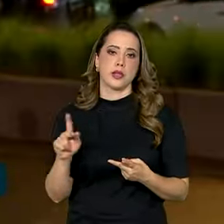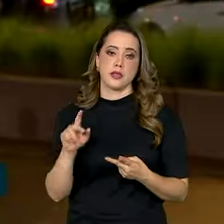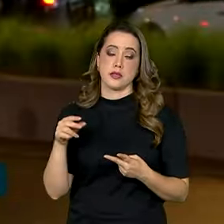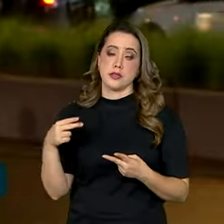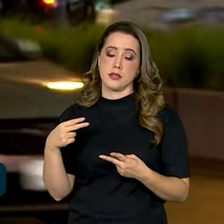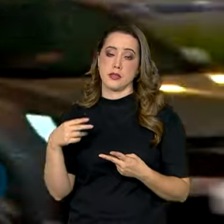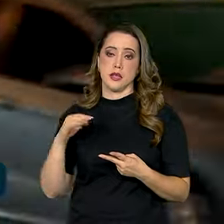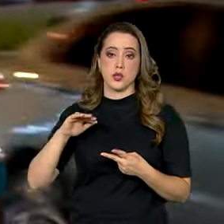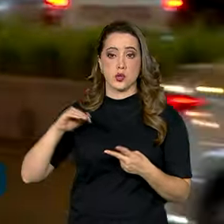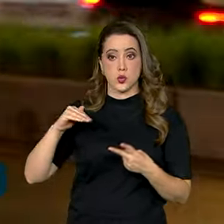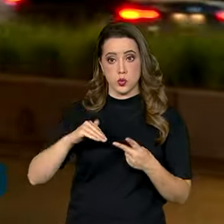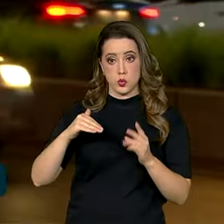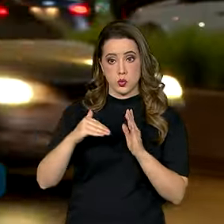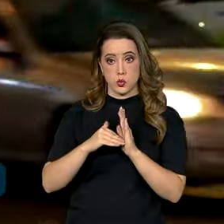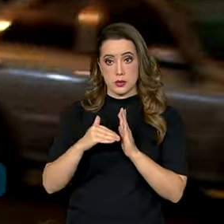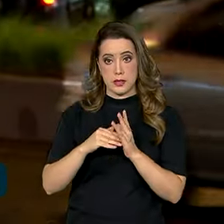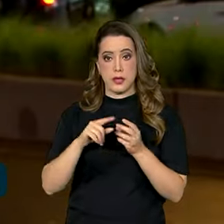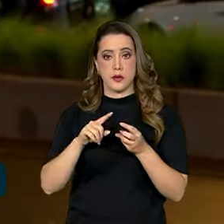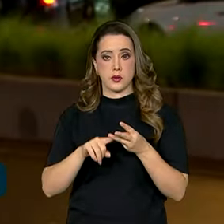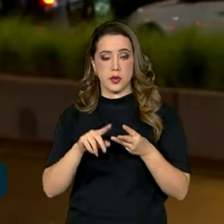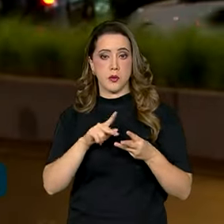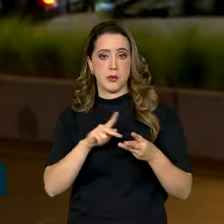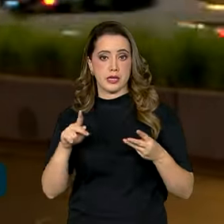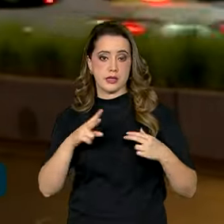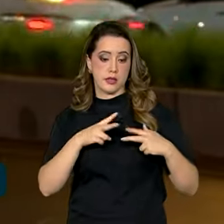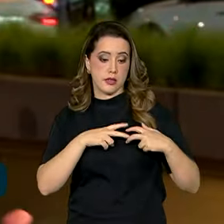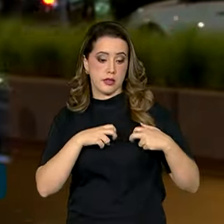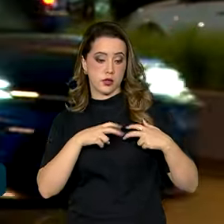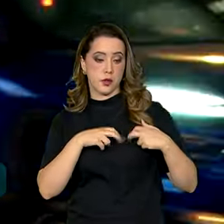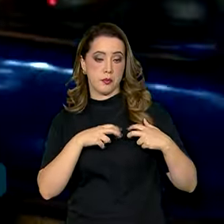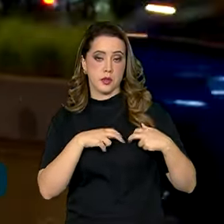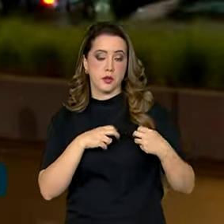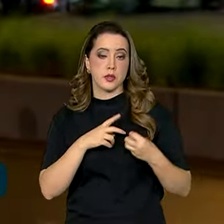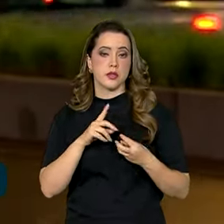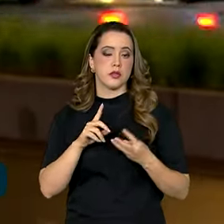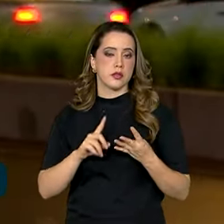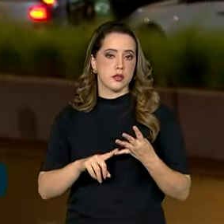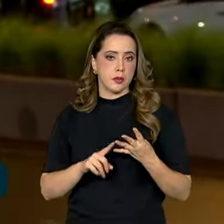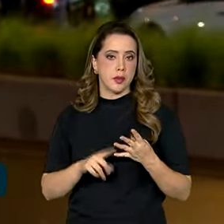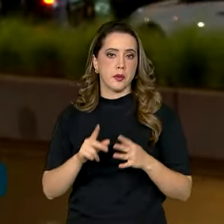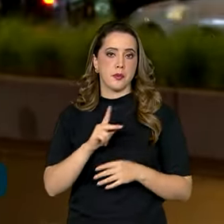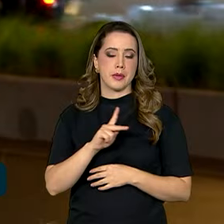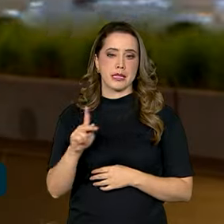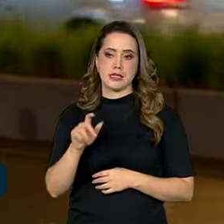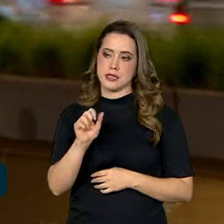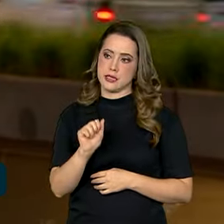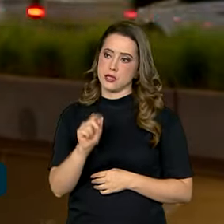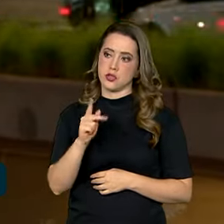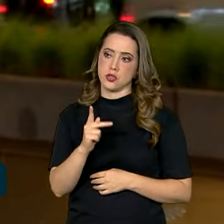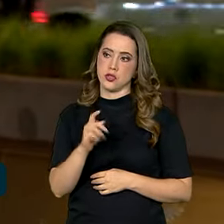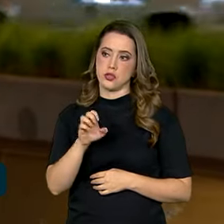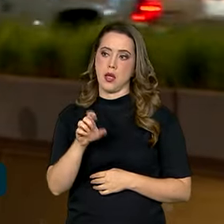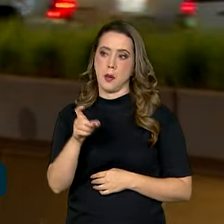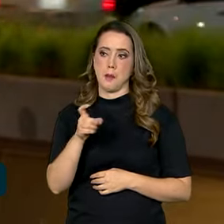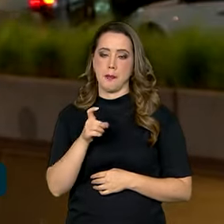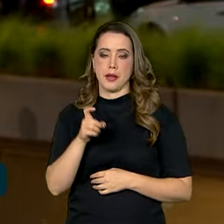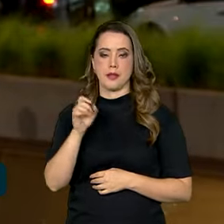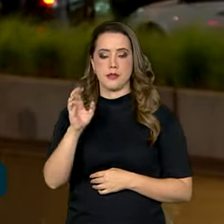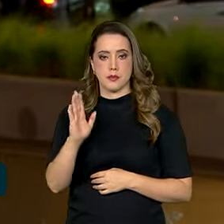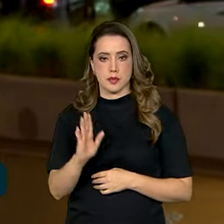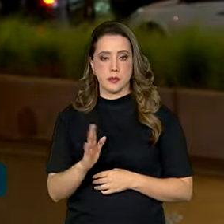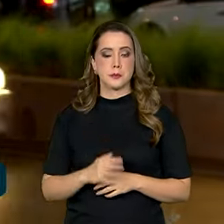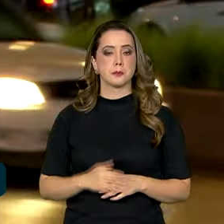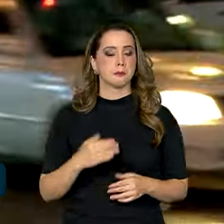Senado, Rodrigo Pacheco, o presidente da Petrobras, Jean Paul Prats, e o presidente da Apex Brasil, Jorge Viana.